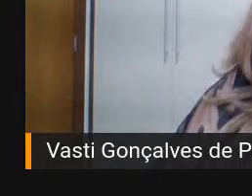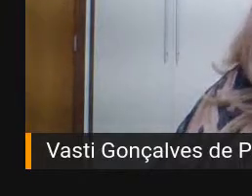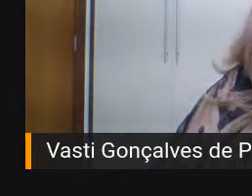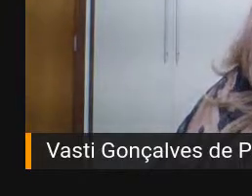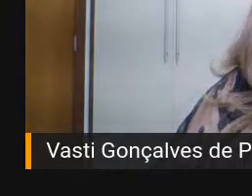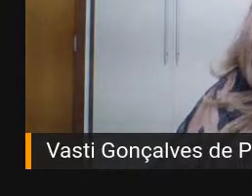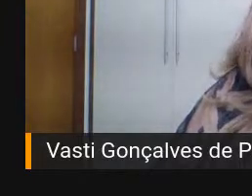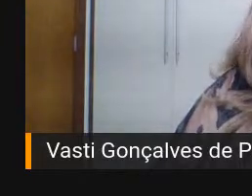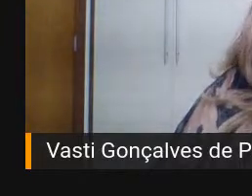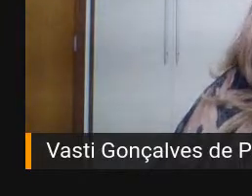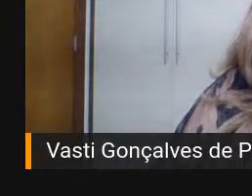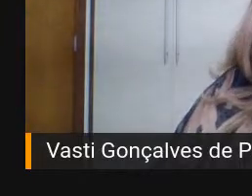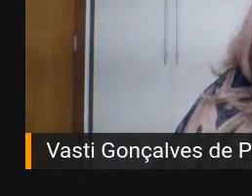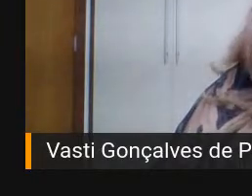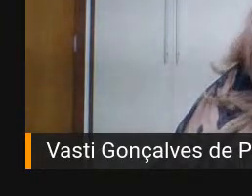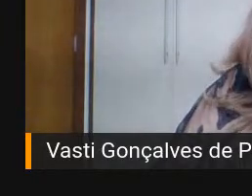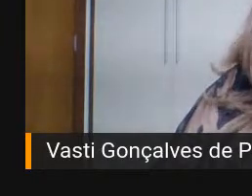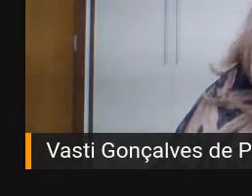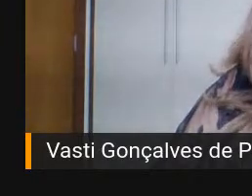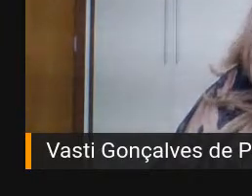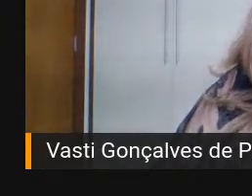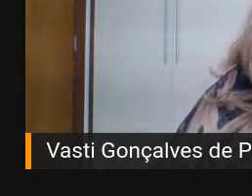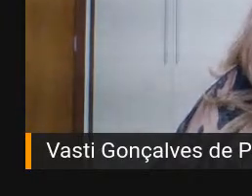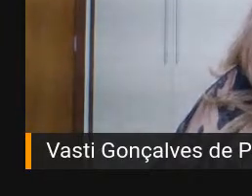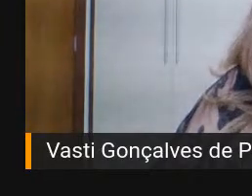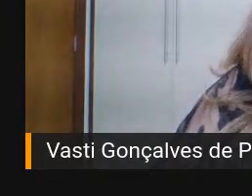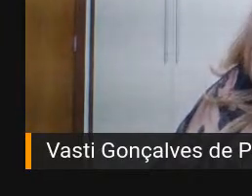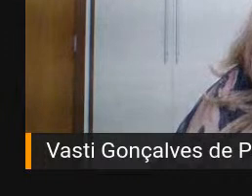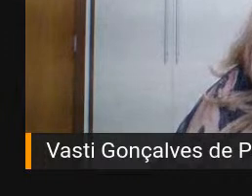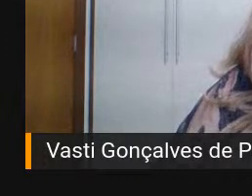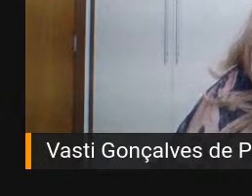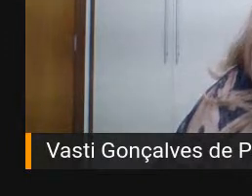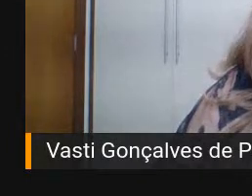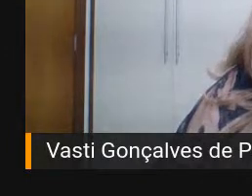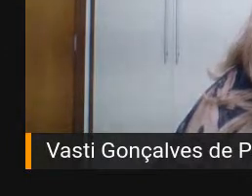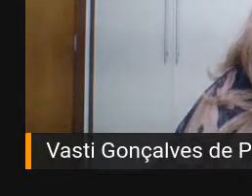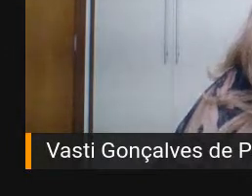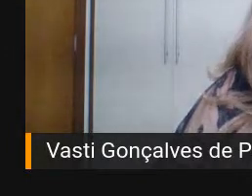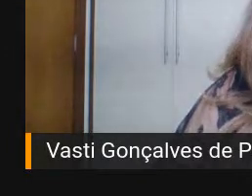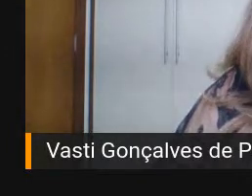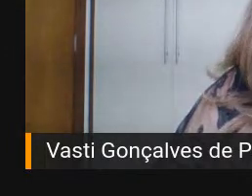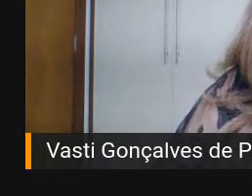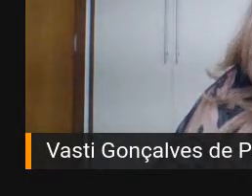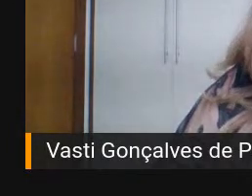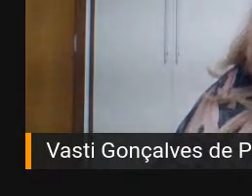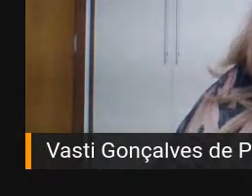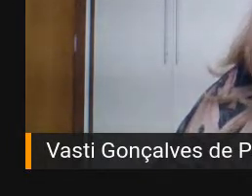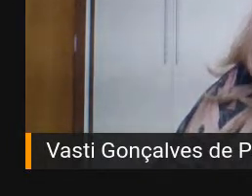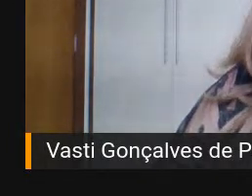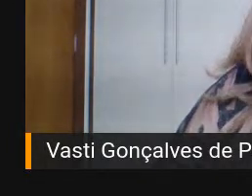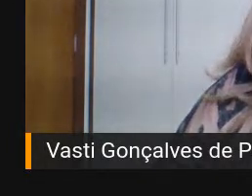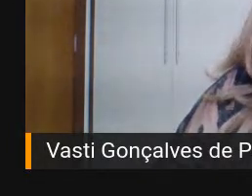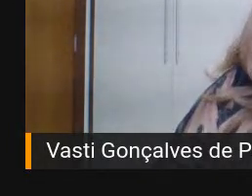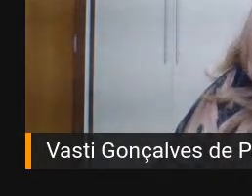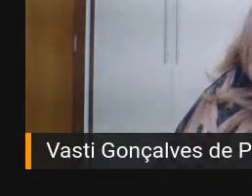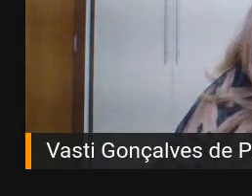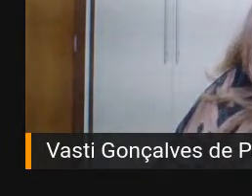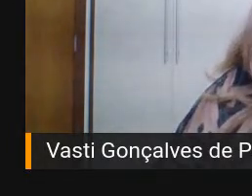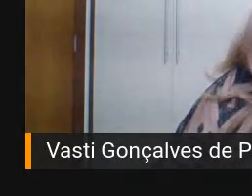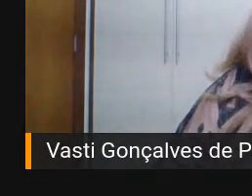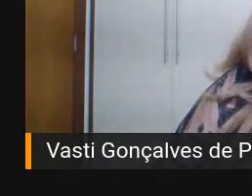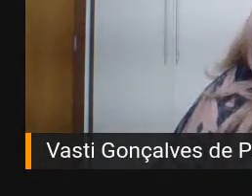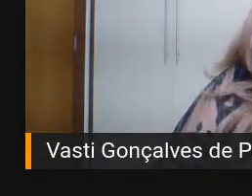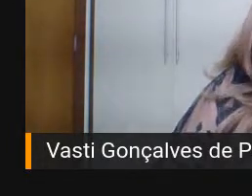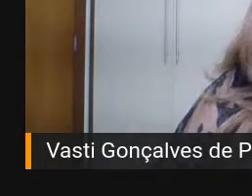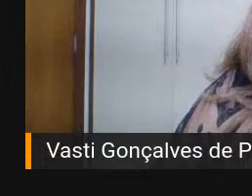logo, um pouco antes do final, mas fiquem atentos a esse link, que é o de Vitória. Aos